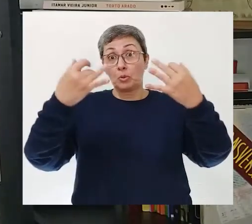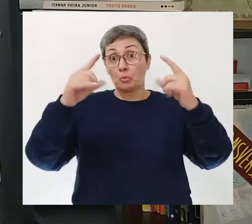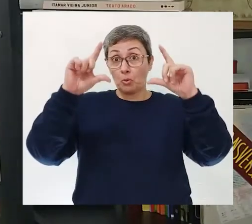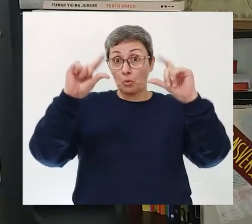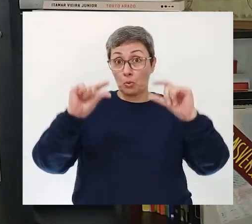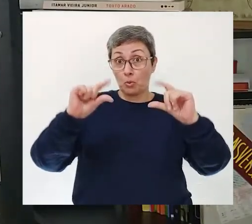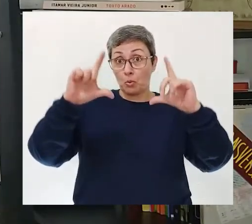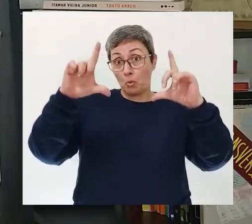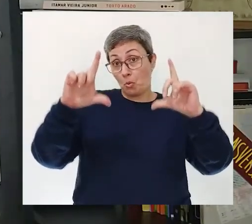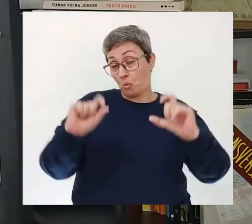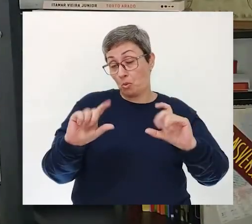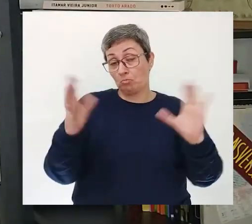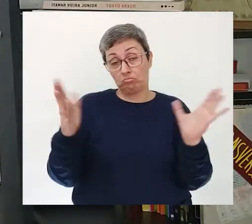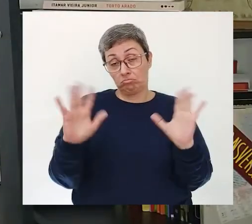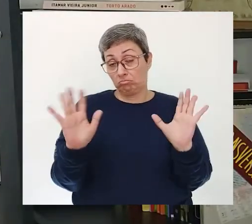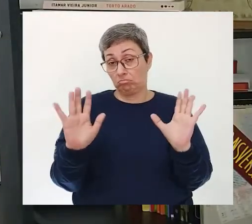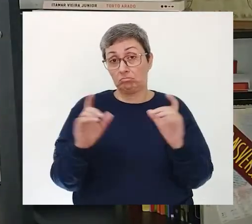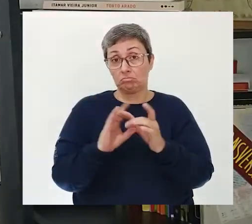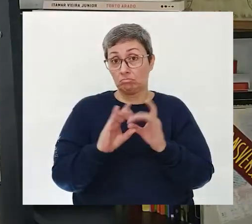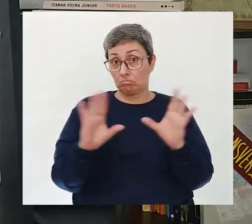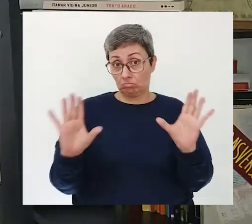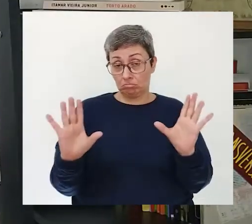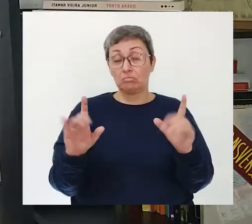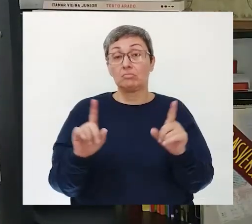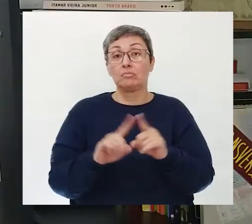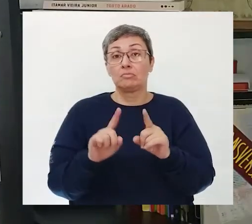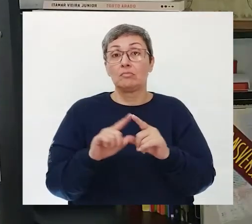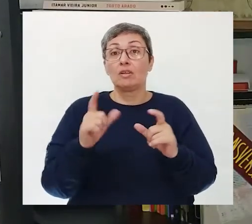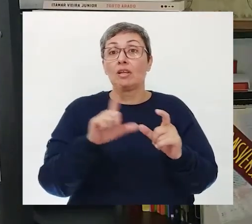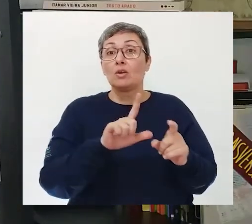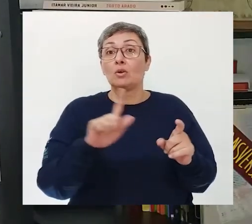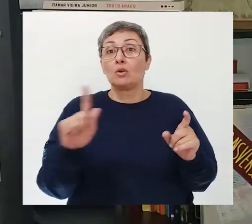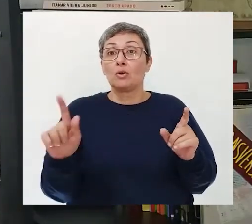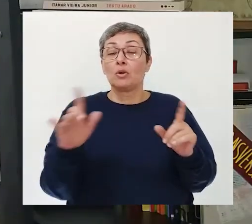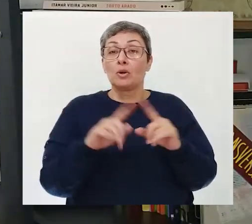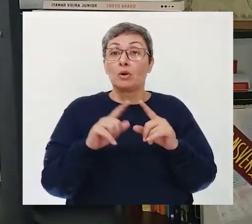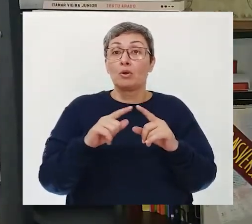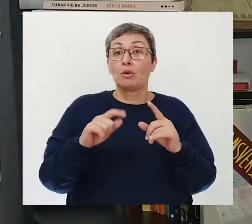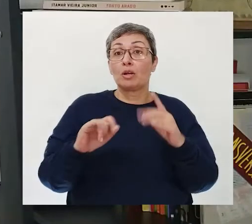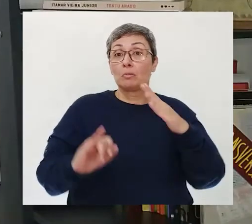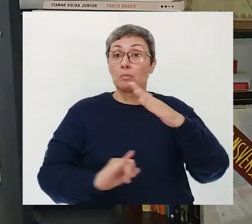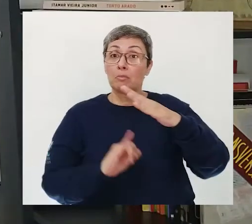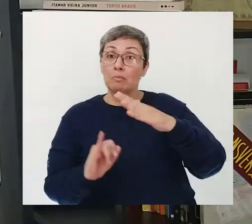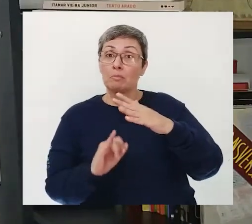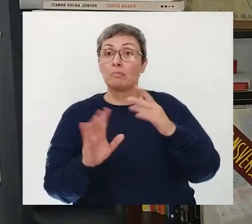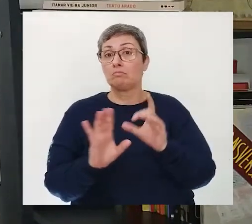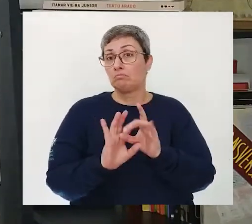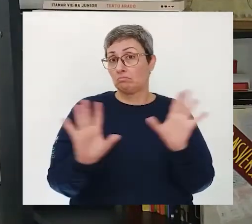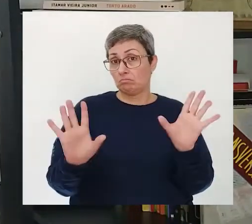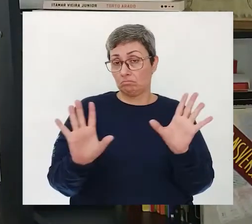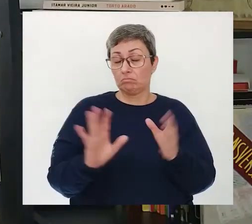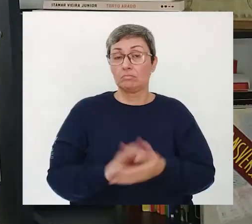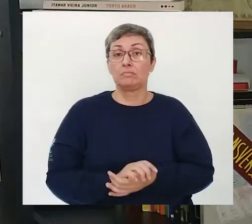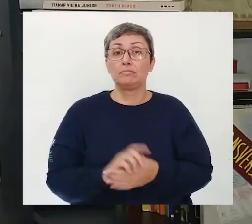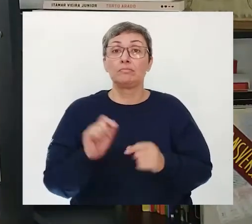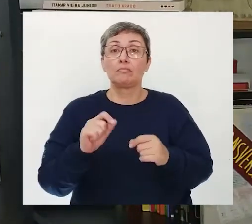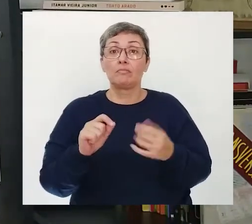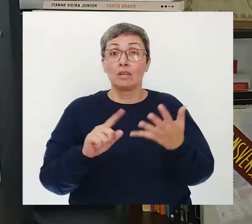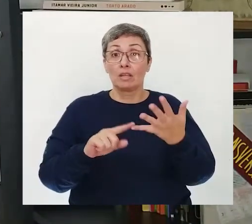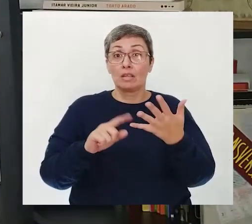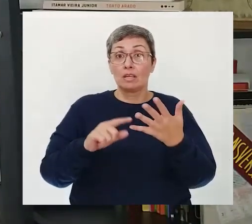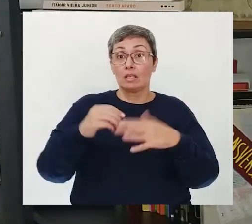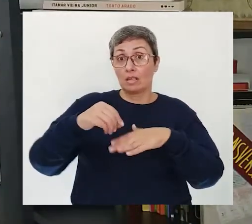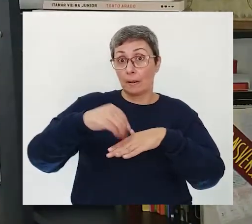pequenos Ou um número De estrofes maior E ter uma linguagem Mais informal Também Uma